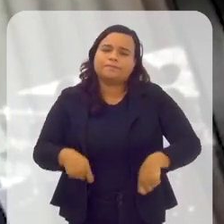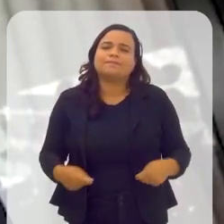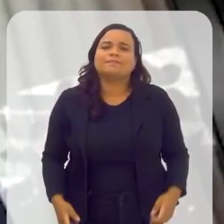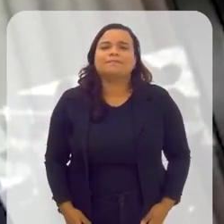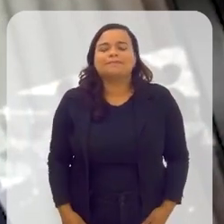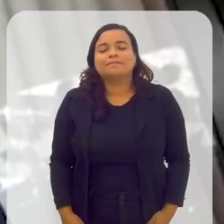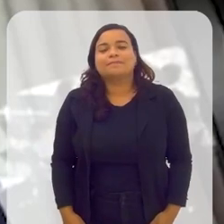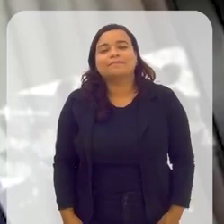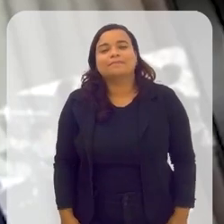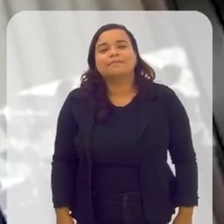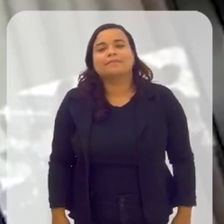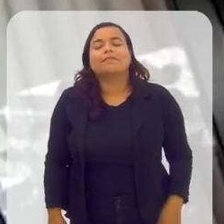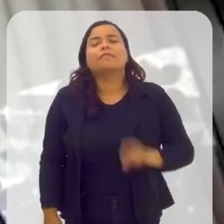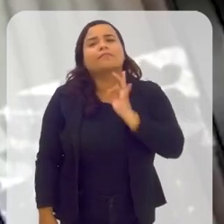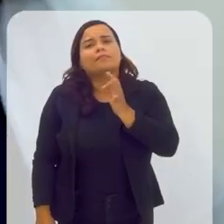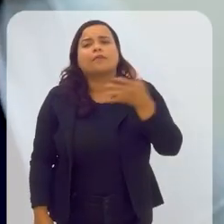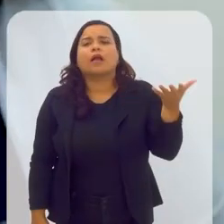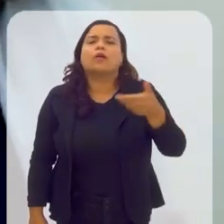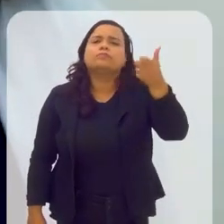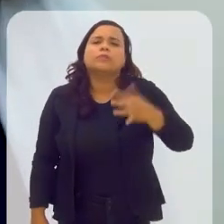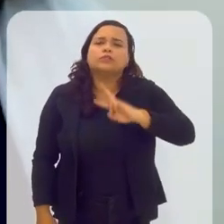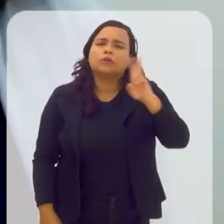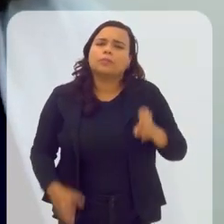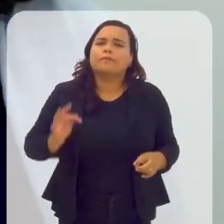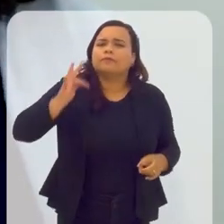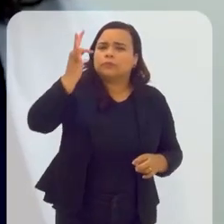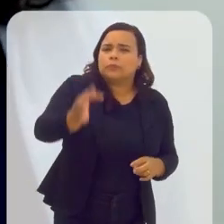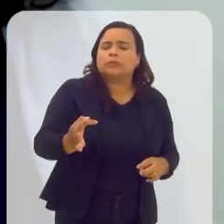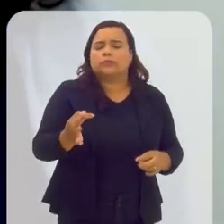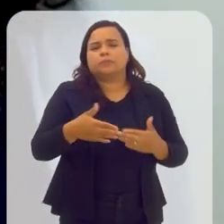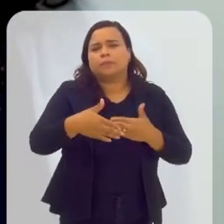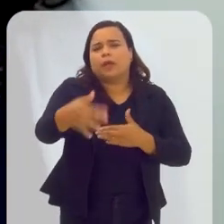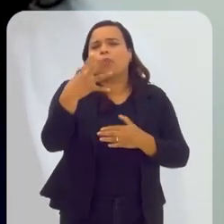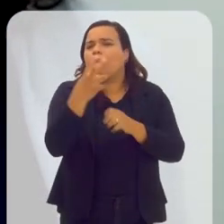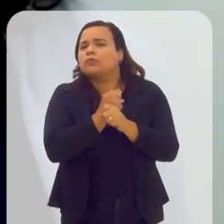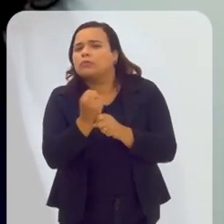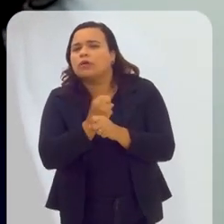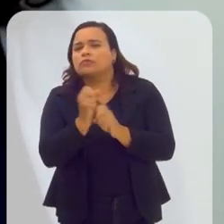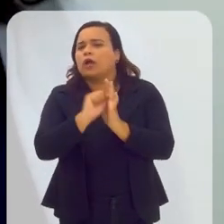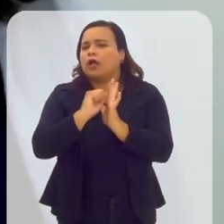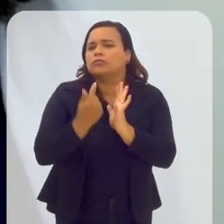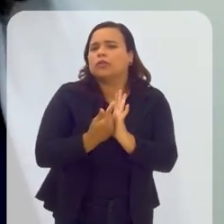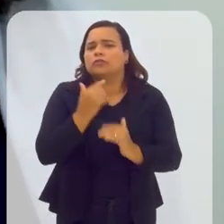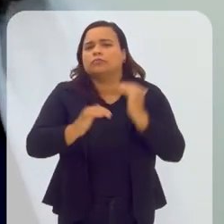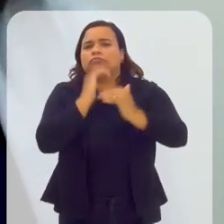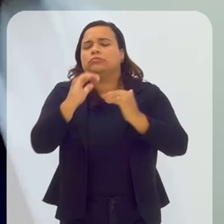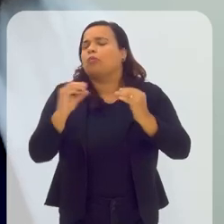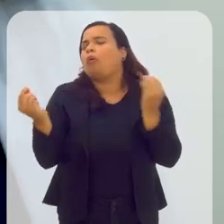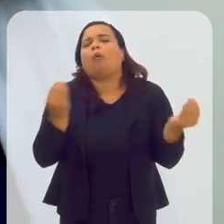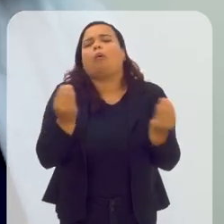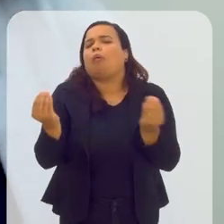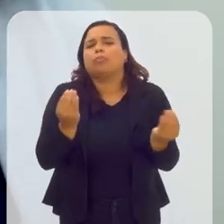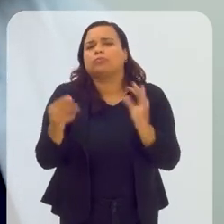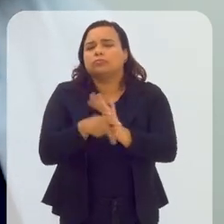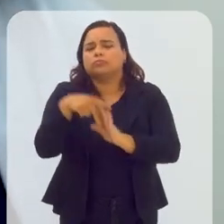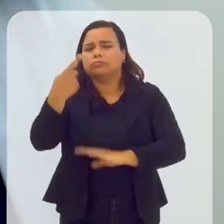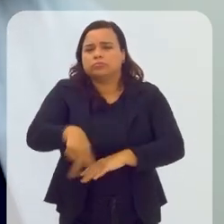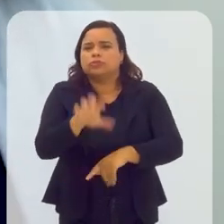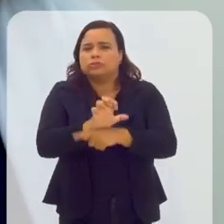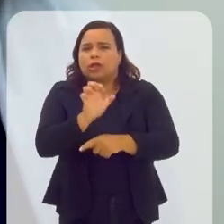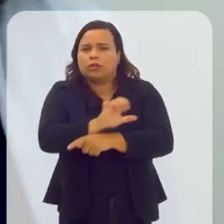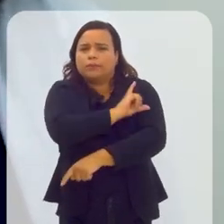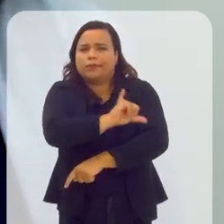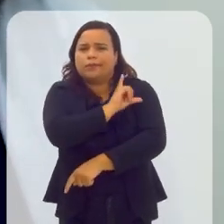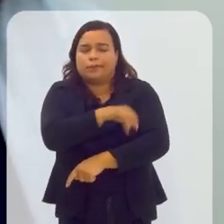possibilitou isso. Falando agora em futuro e nos próximos quatro anos, qual deve ser a agenda de desenvolvimento do